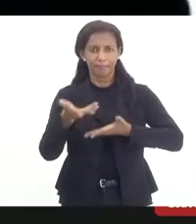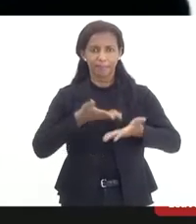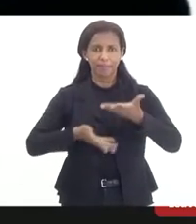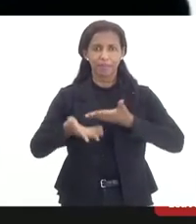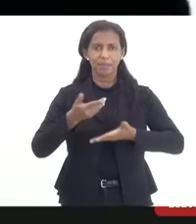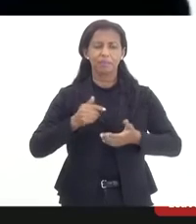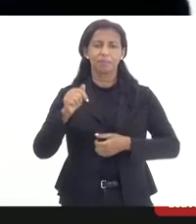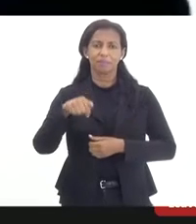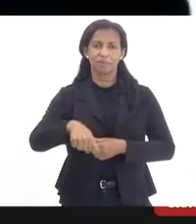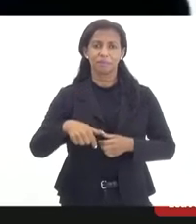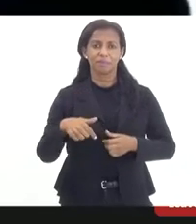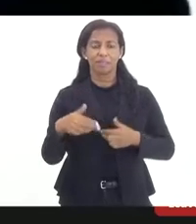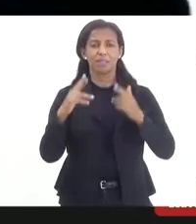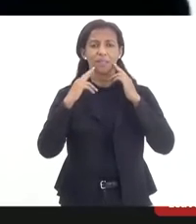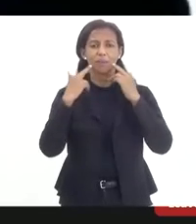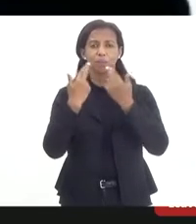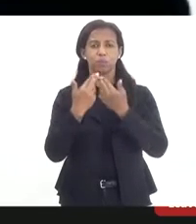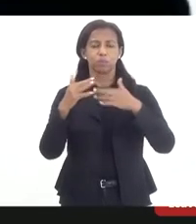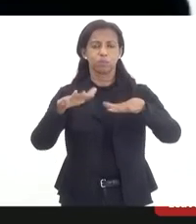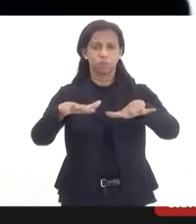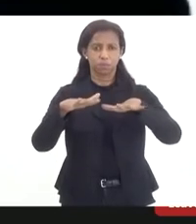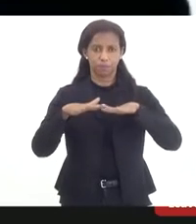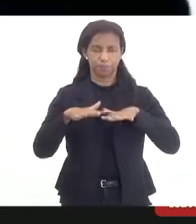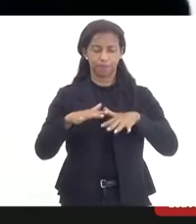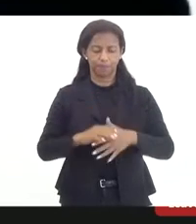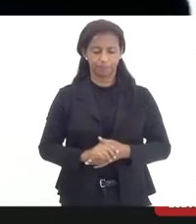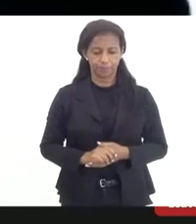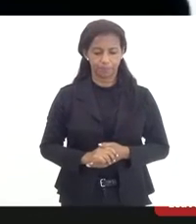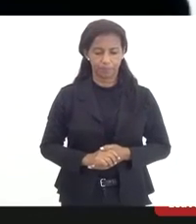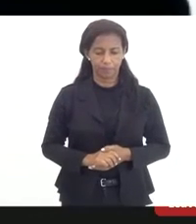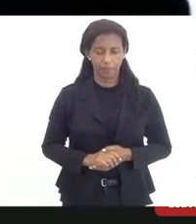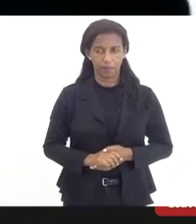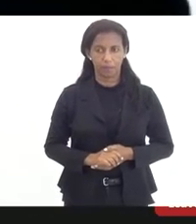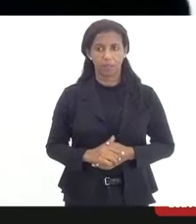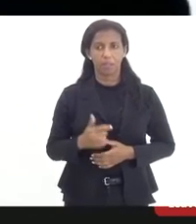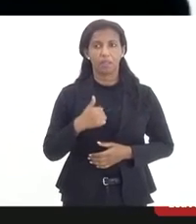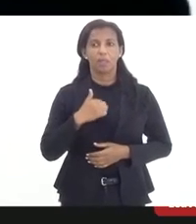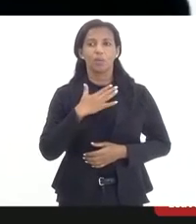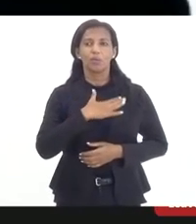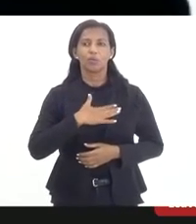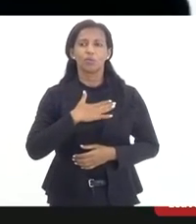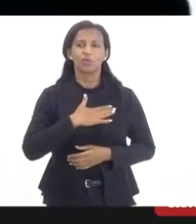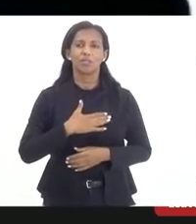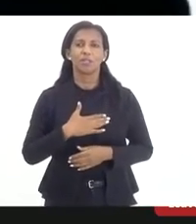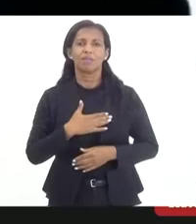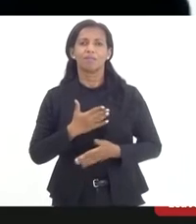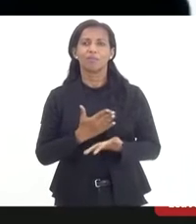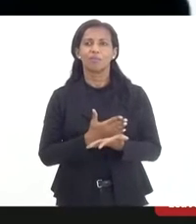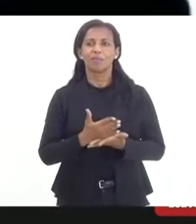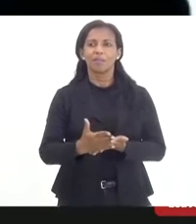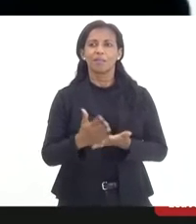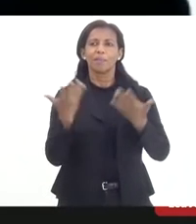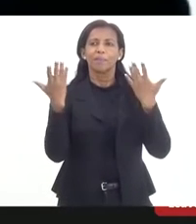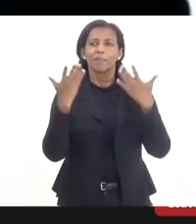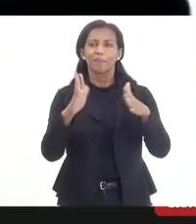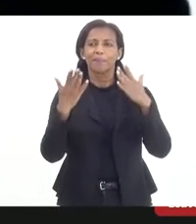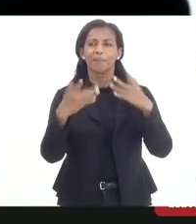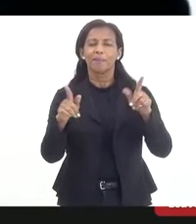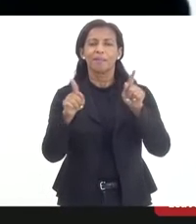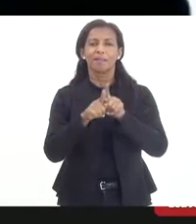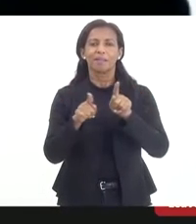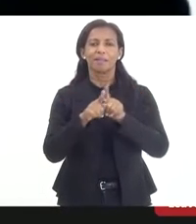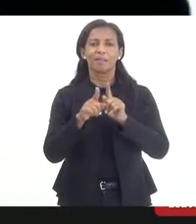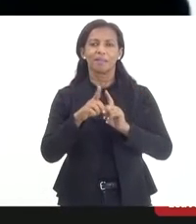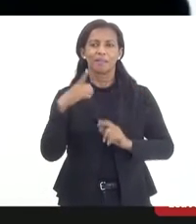desta audiência pública. E eu gostaria de começar dando parabéns também ao